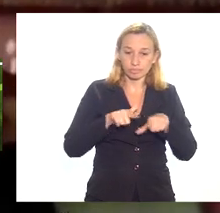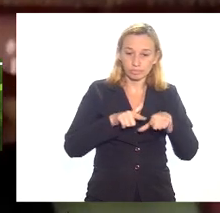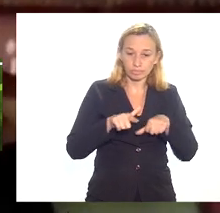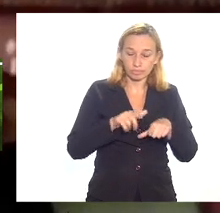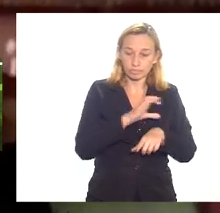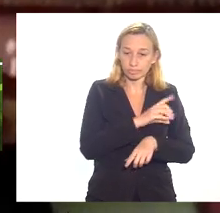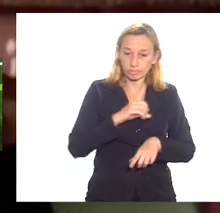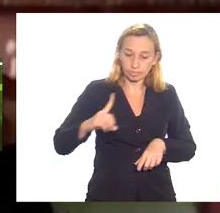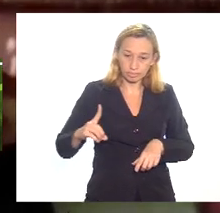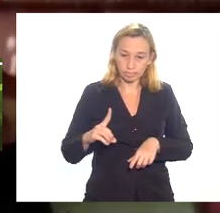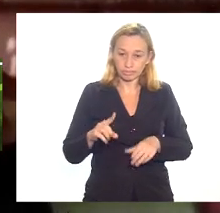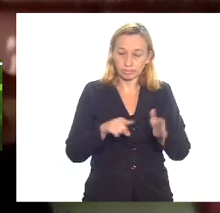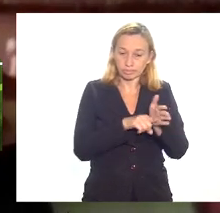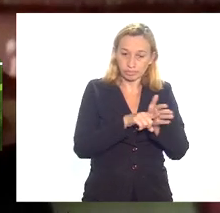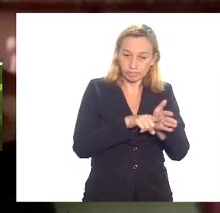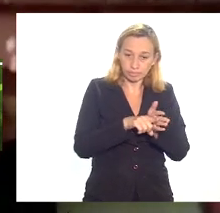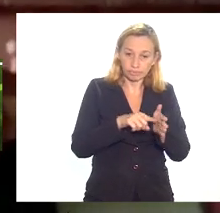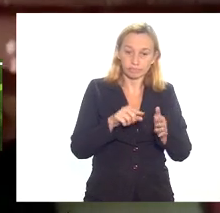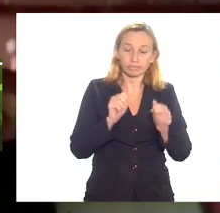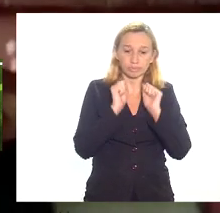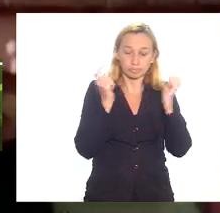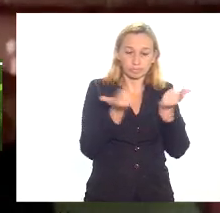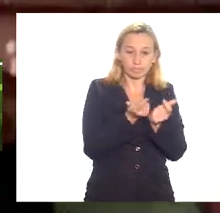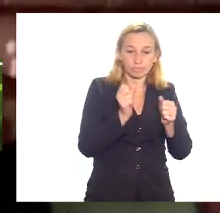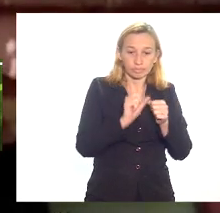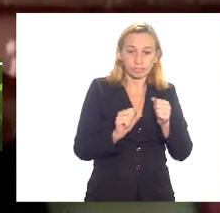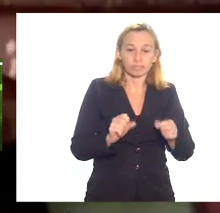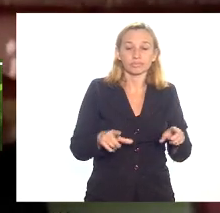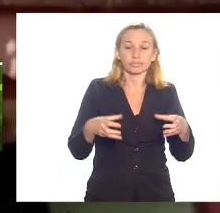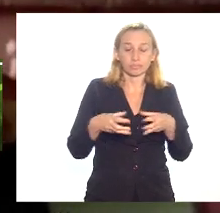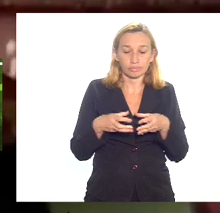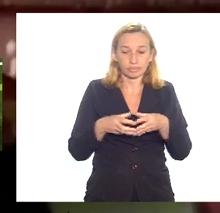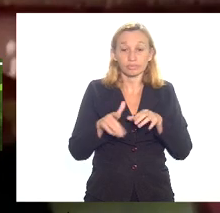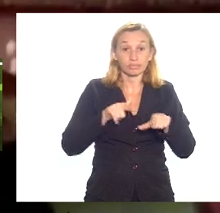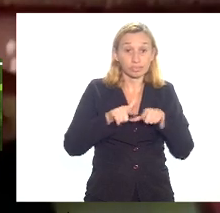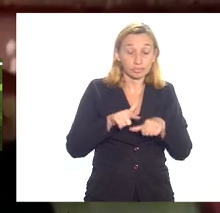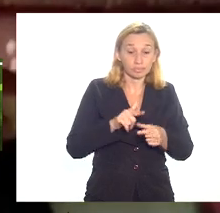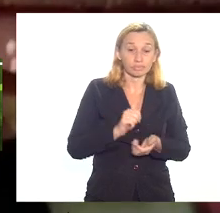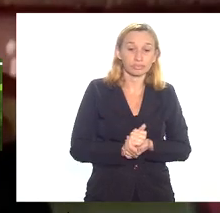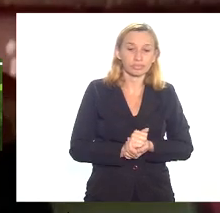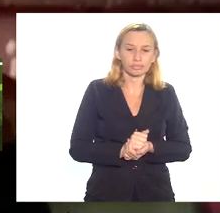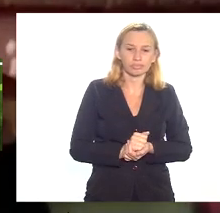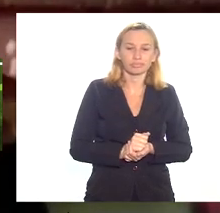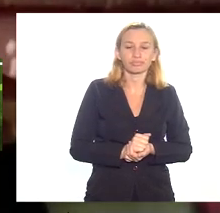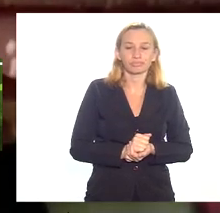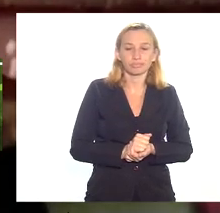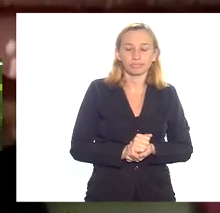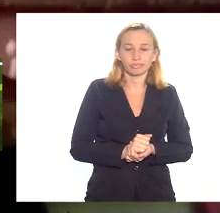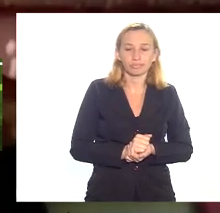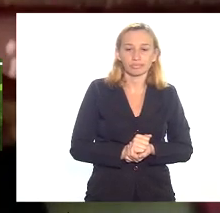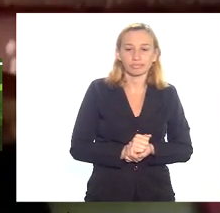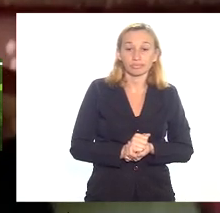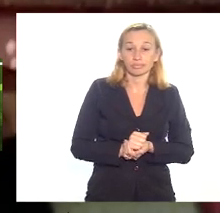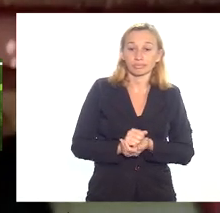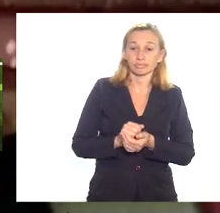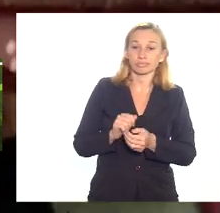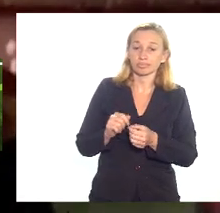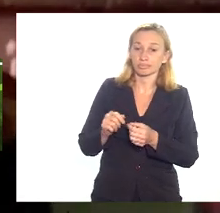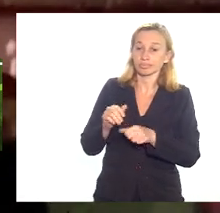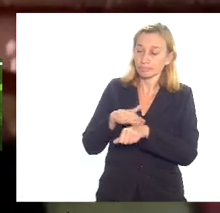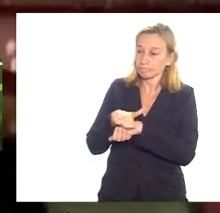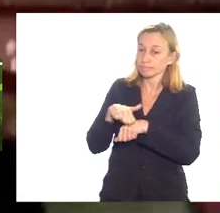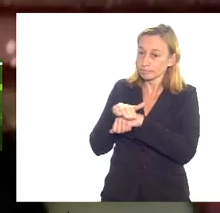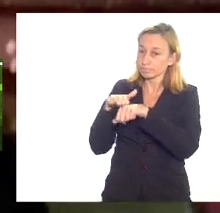coordenação fiscal da LERJ vem fazendo inclusive a gente na comissão do trabalho vem chateando bastante o Mauro porque a gente quer